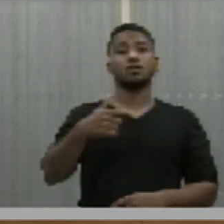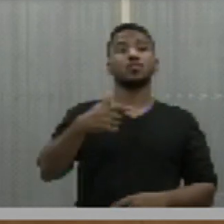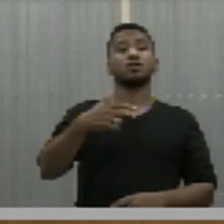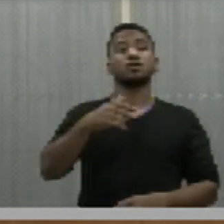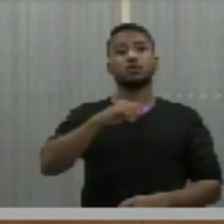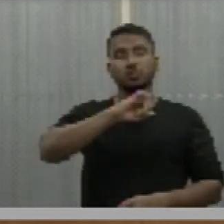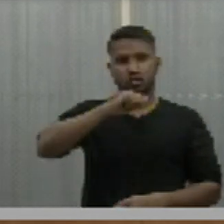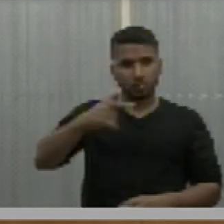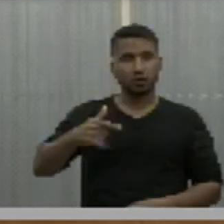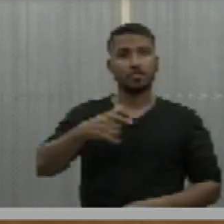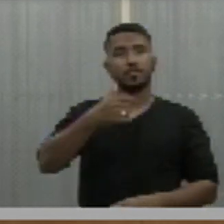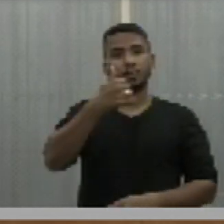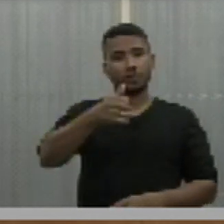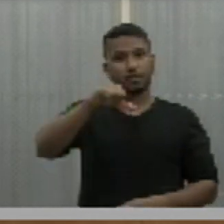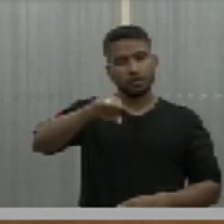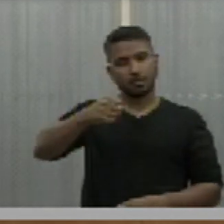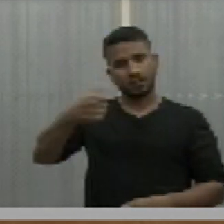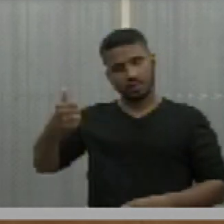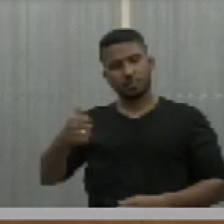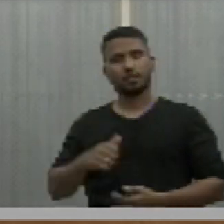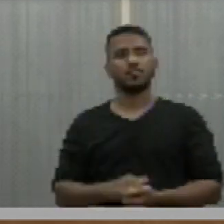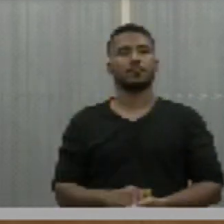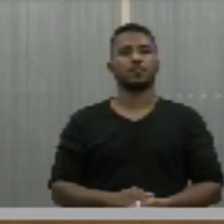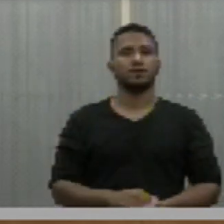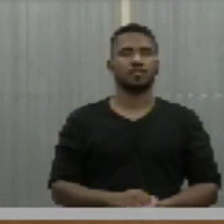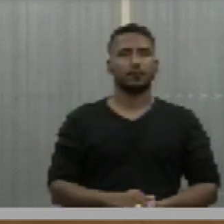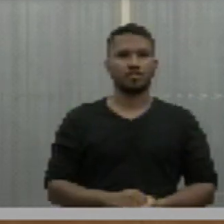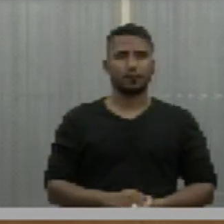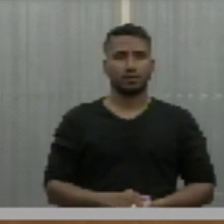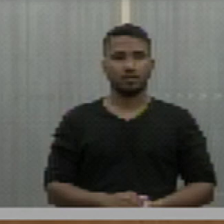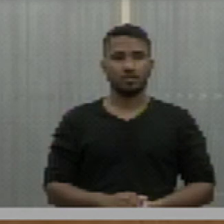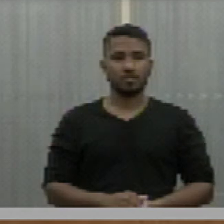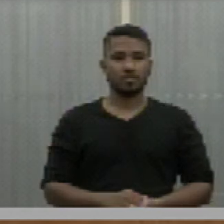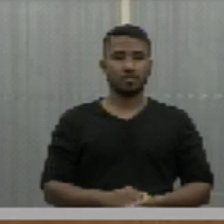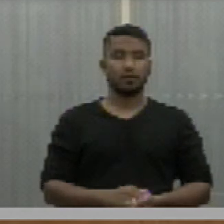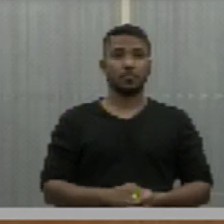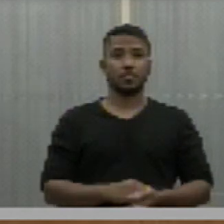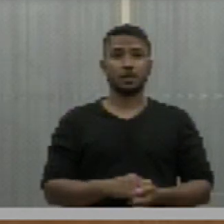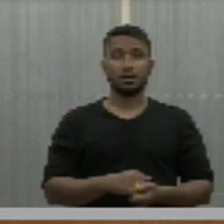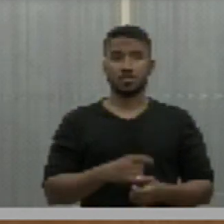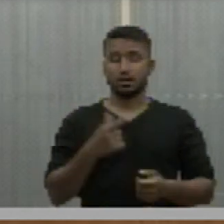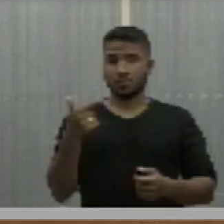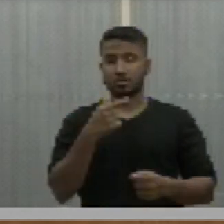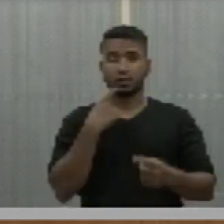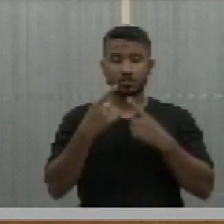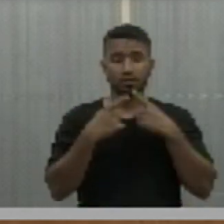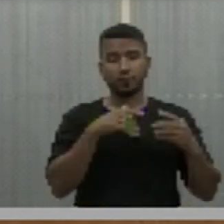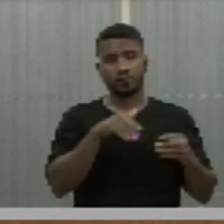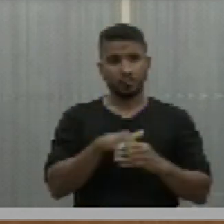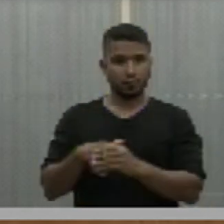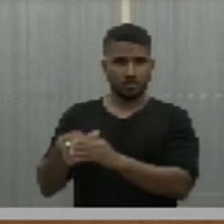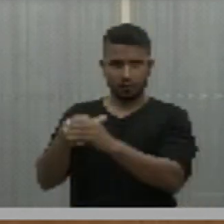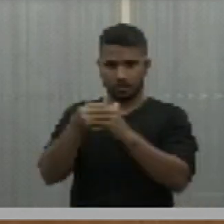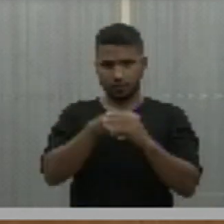e da Outras Providências. Em processo de segunda discussão e votação.